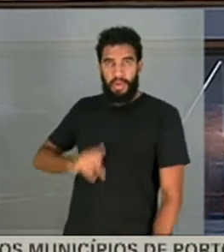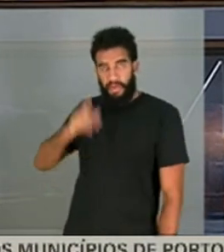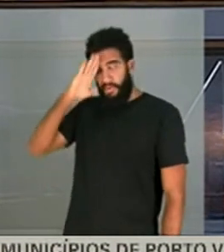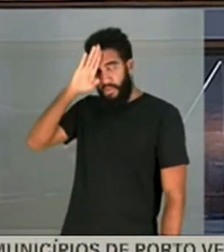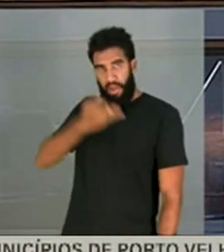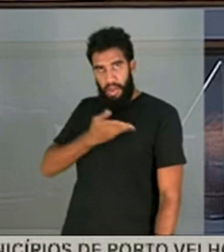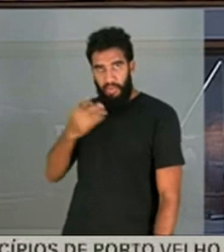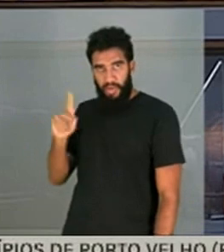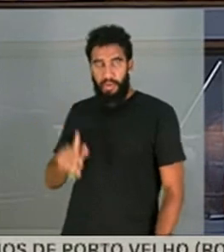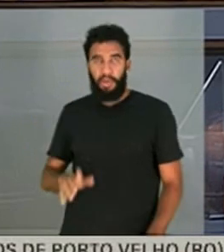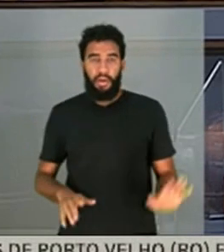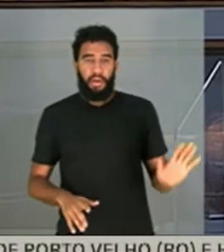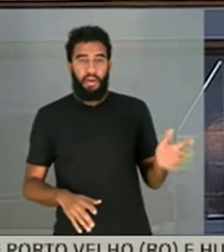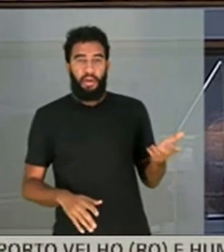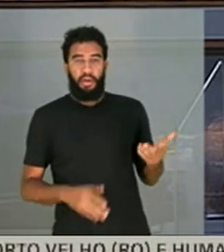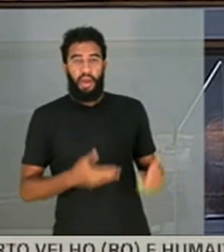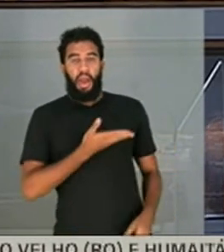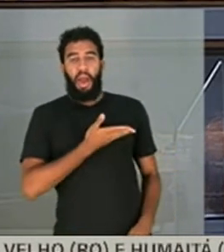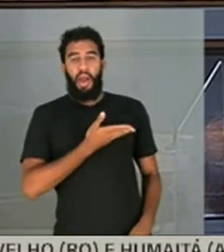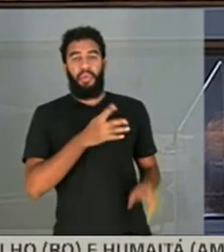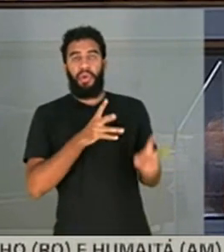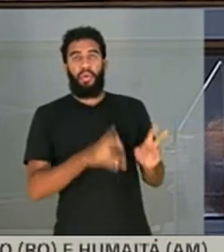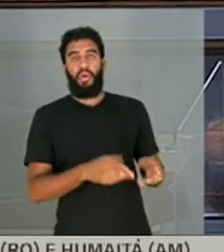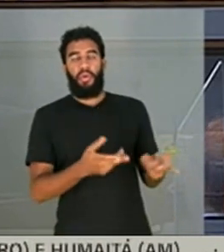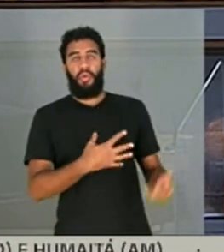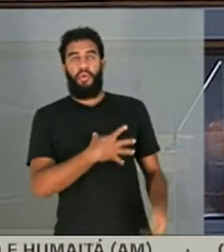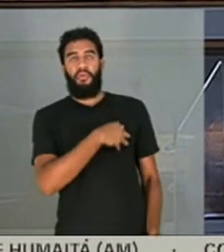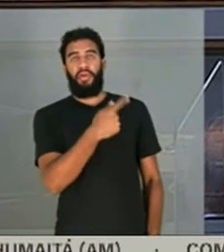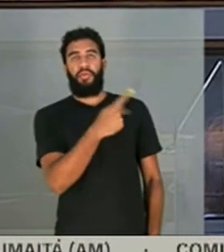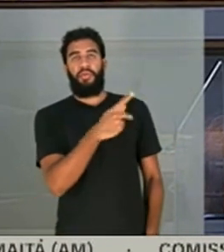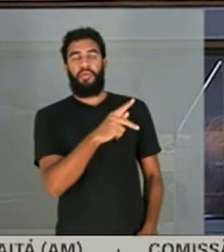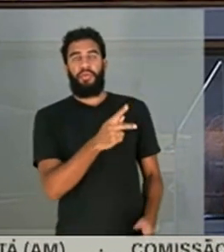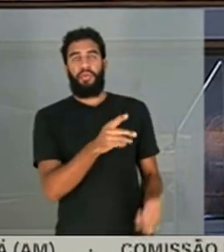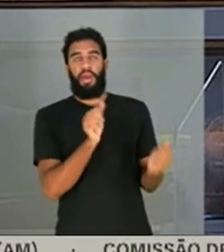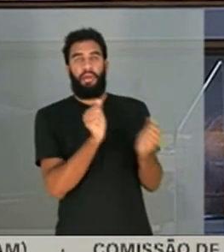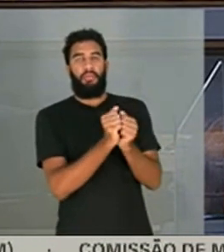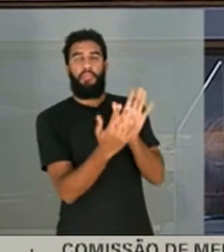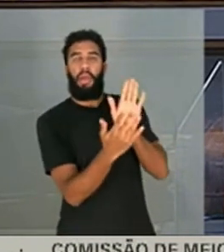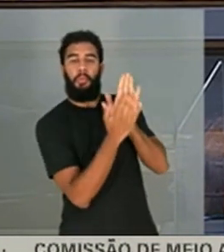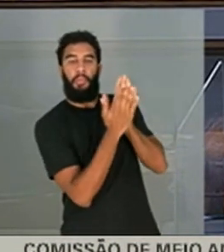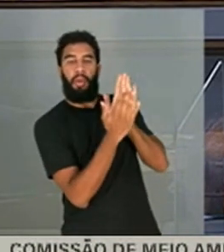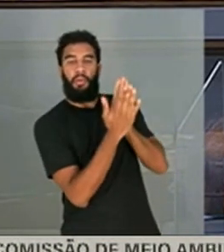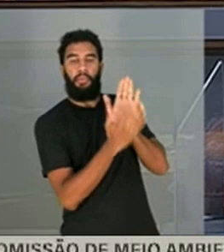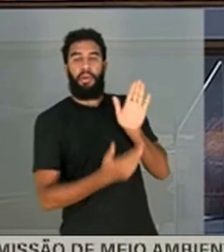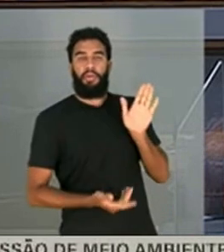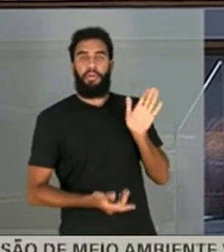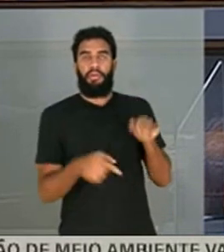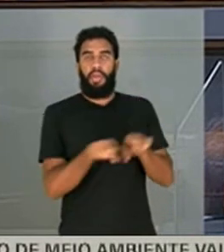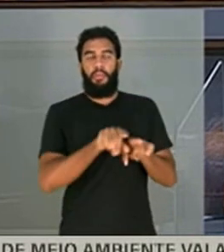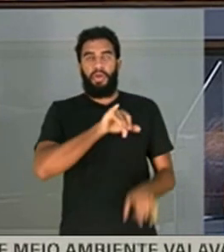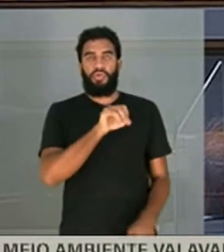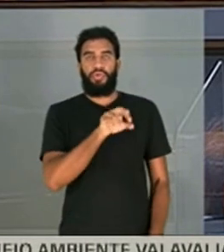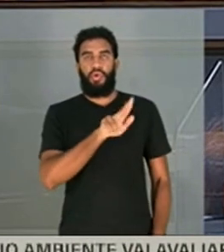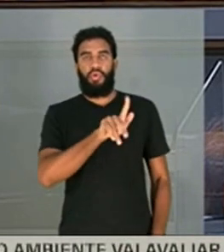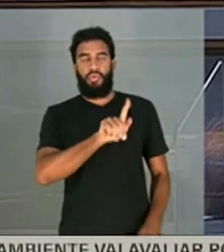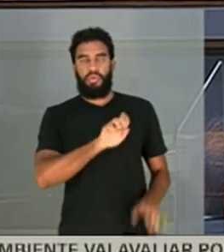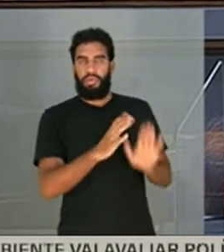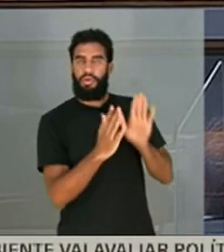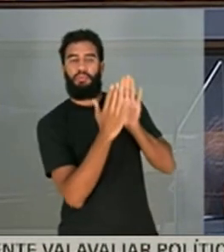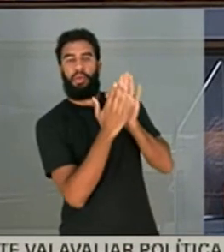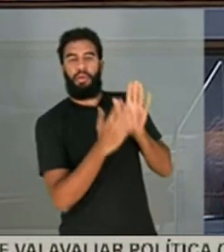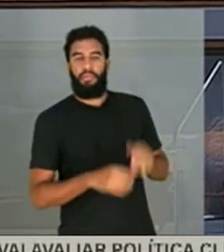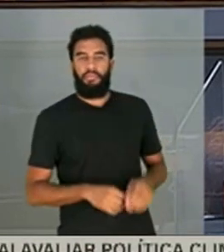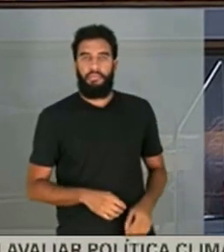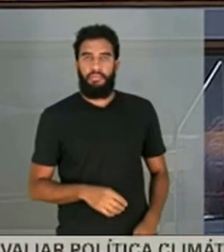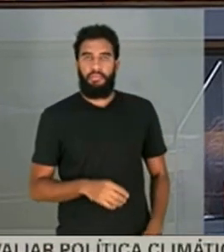Bolsonaro é seu amigo. tão amigo quanto o filho dele que tá aí na minha frente. É amigo, o Flávio é amigo? O Bolsonaro é tão meu amigo como o Jorginho Melo que tá aqui. Bolsonaro